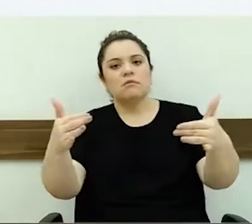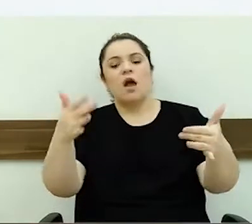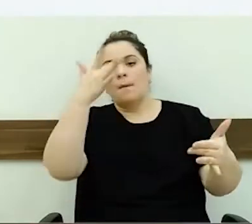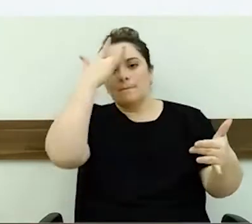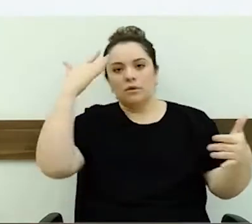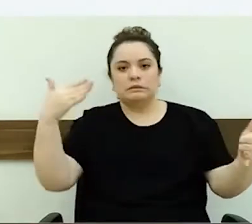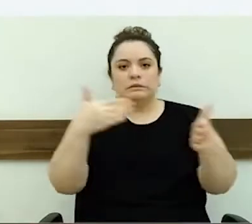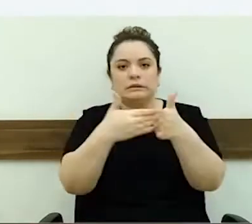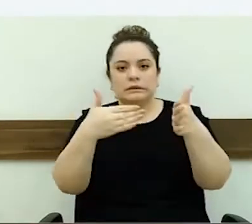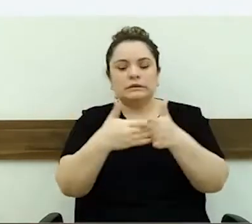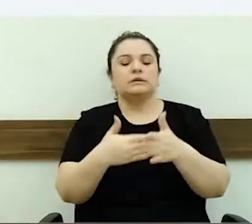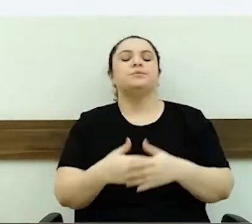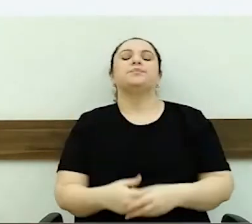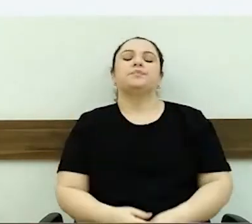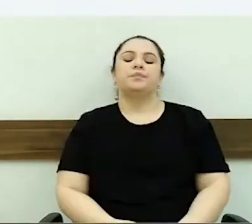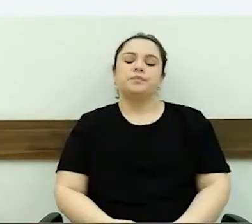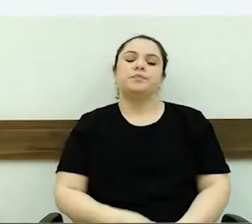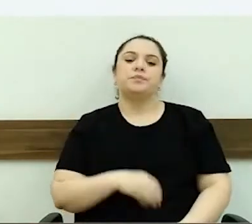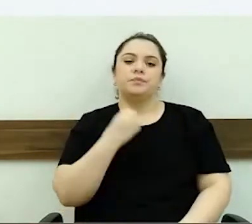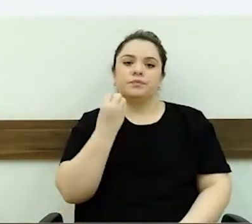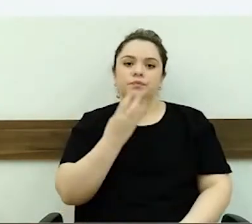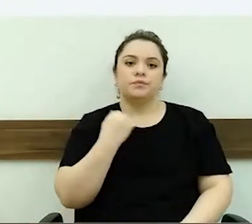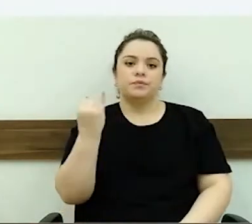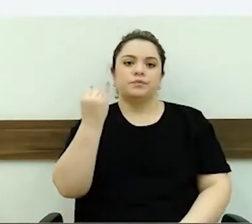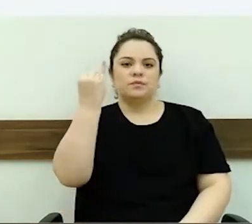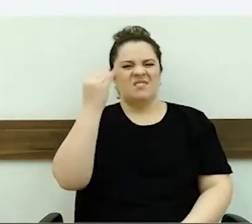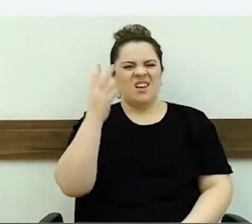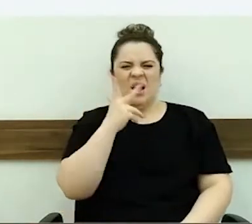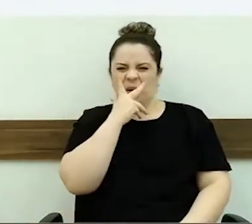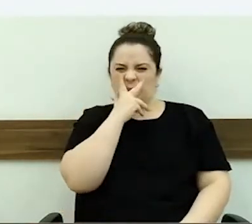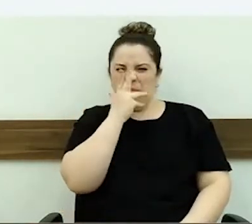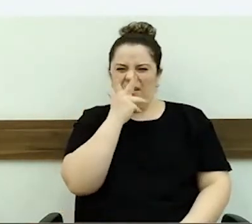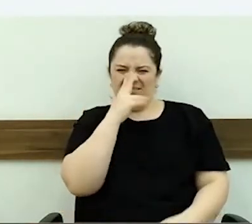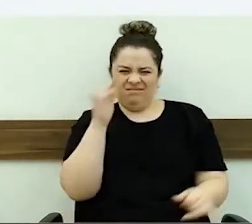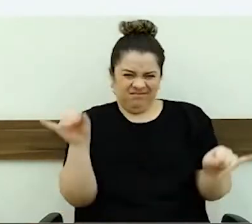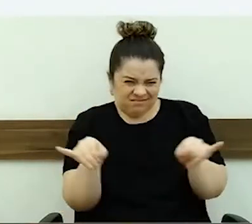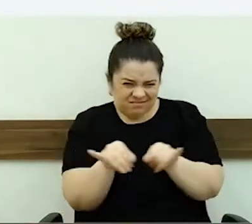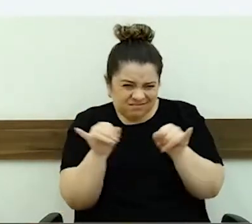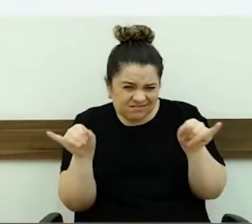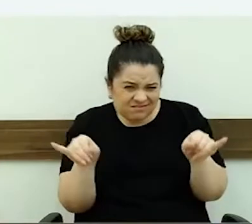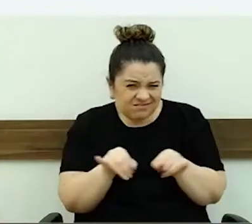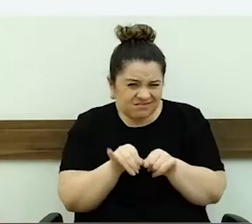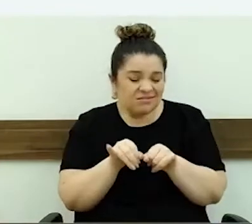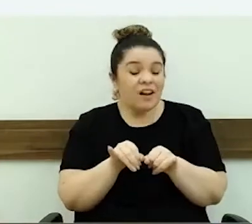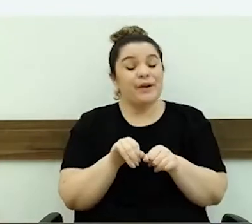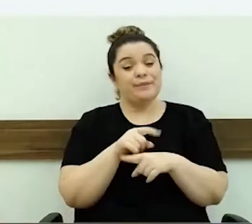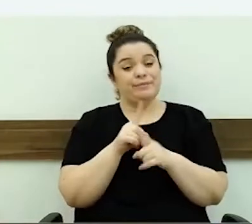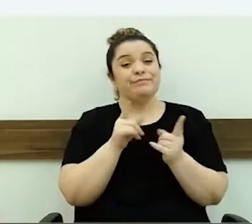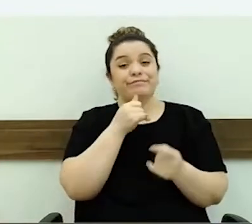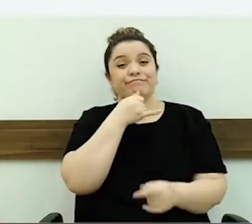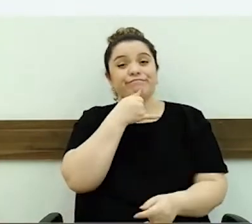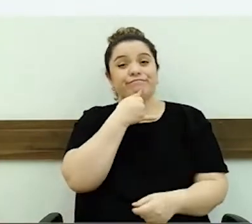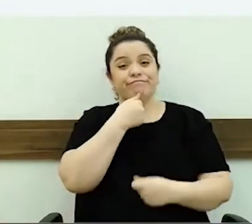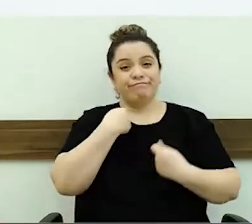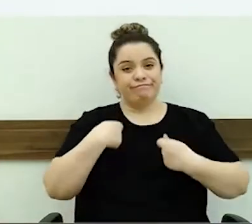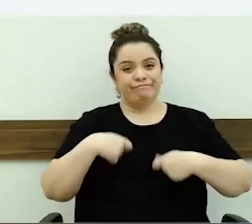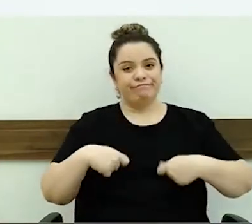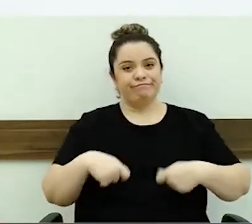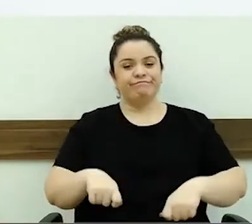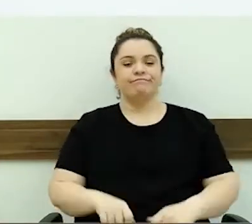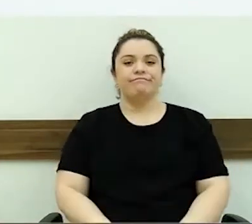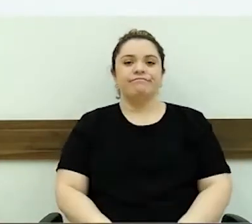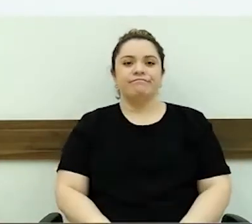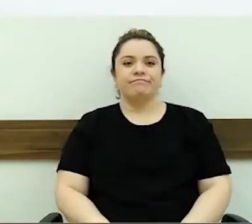se trombem. Então, seria interessante. Parece assim, meu Deus, precisa de placa para isso? Infelizmente, precisa. Então,